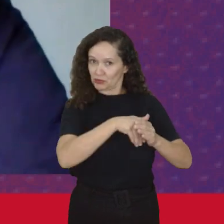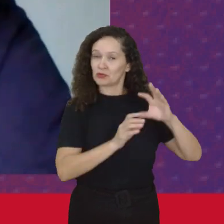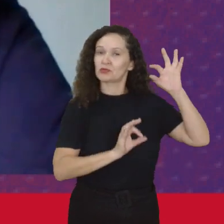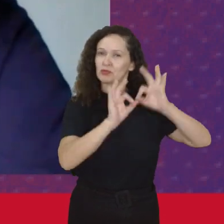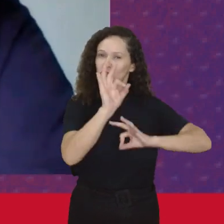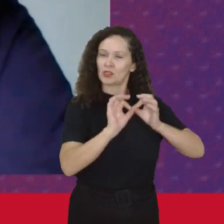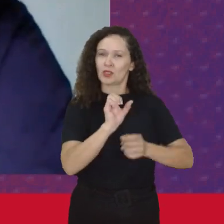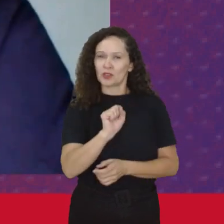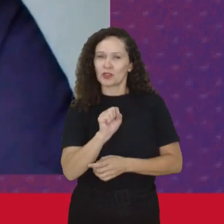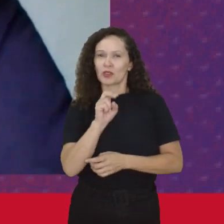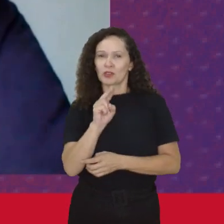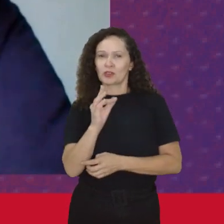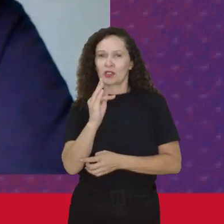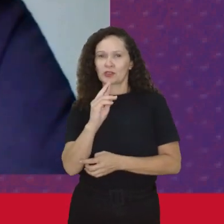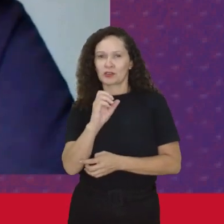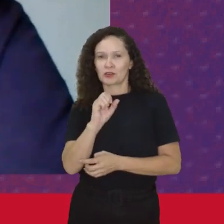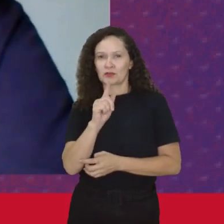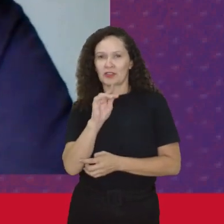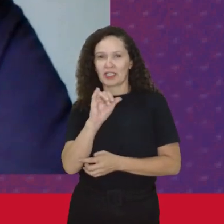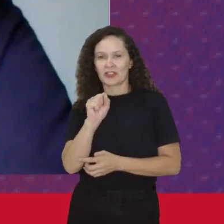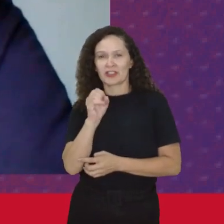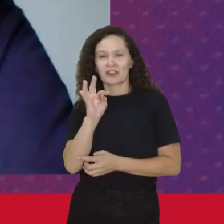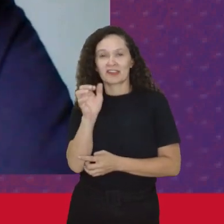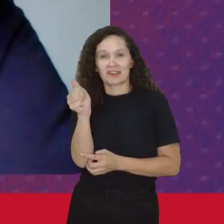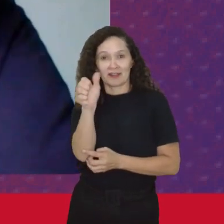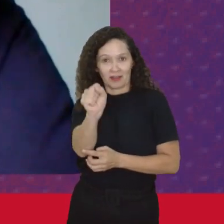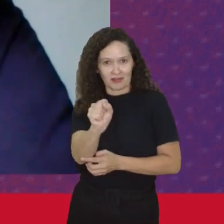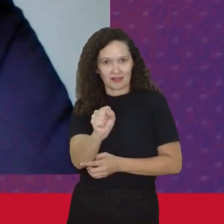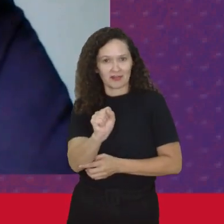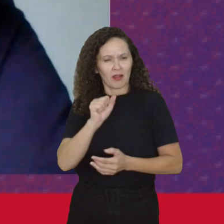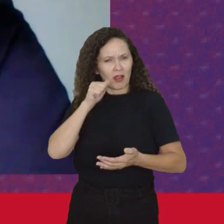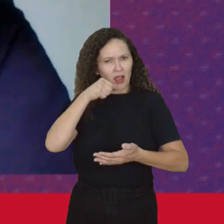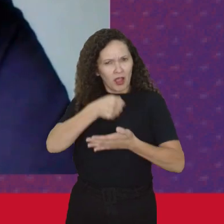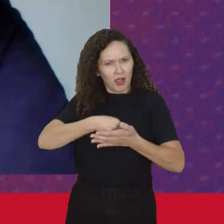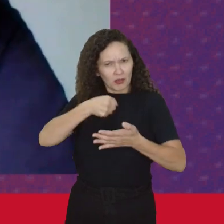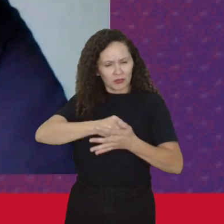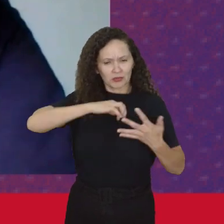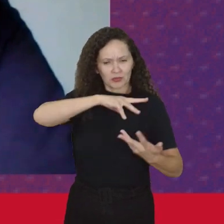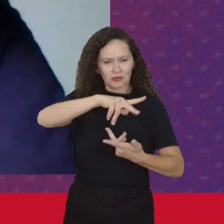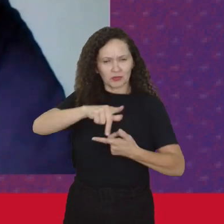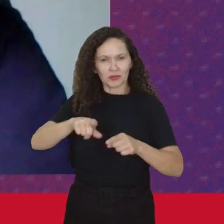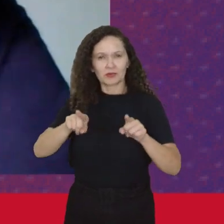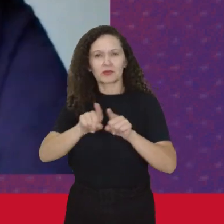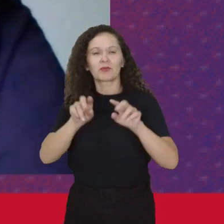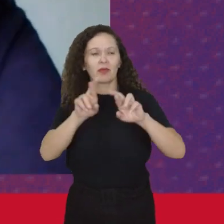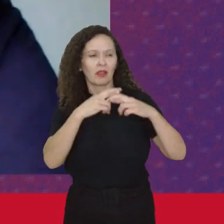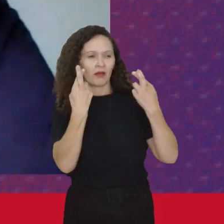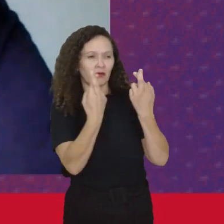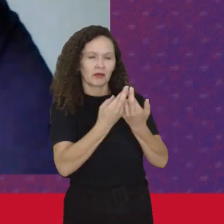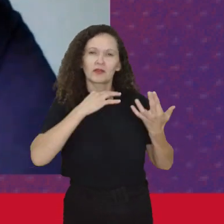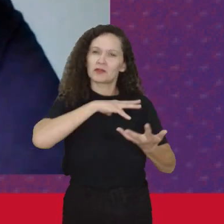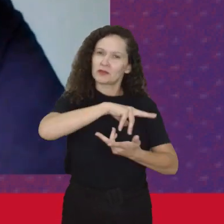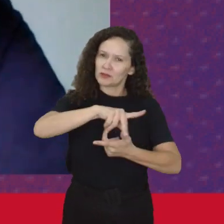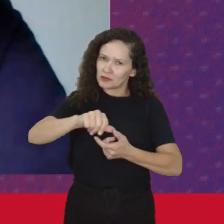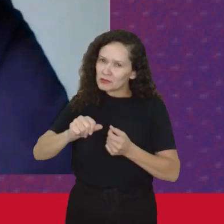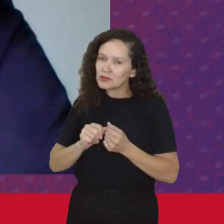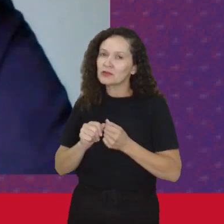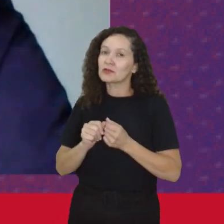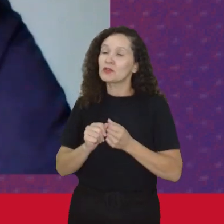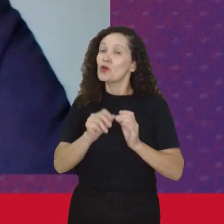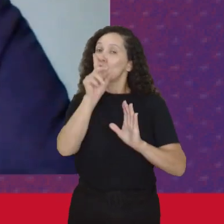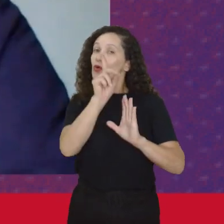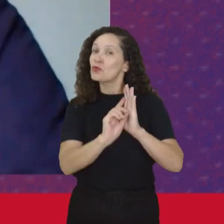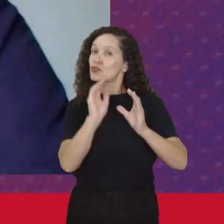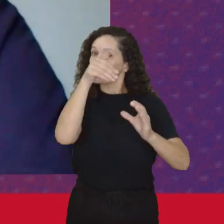Processos Ligas Internacionais E fizeram reuniões Internacionais Das quais Inclusive Brasileiras